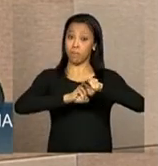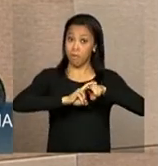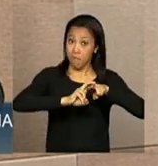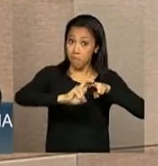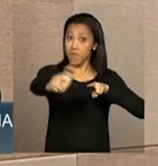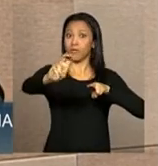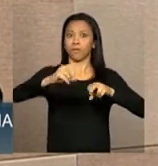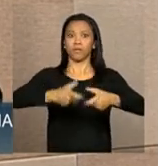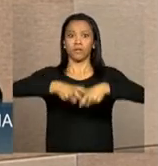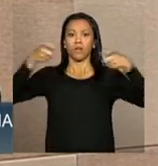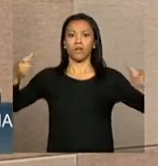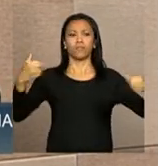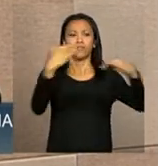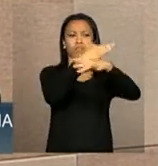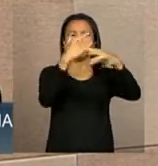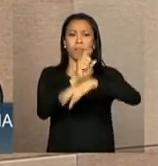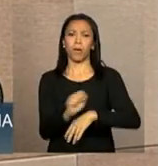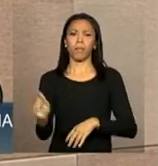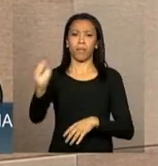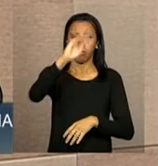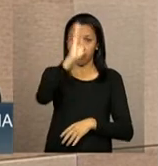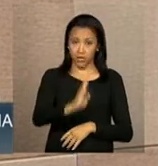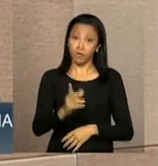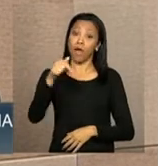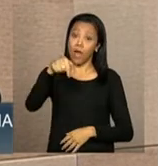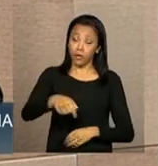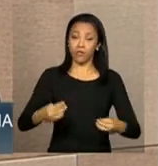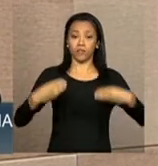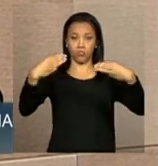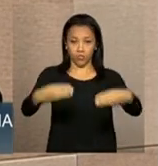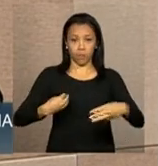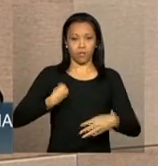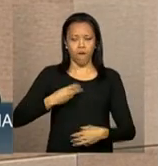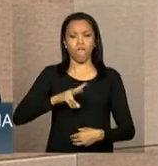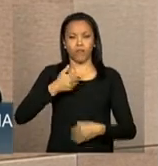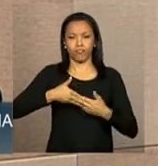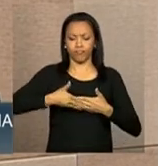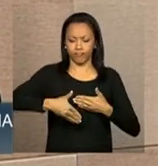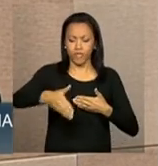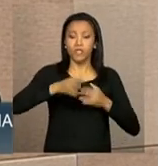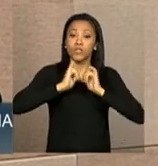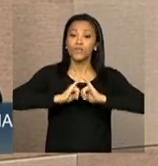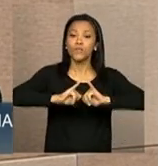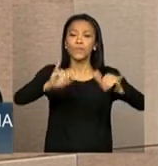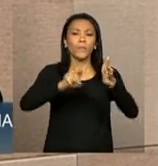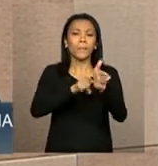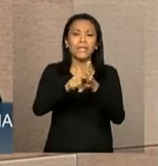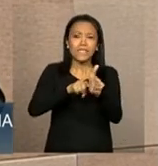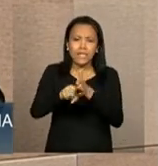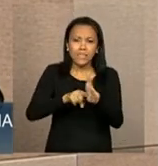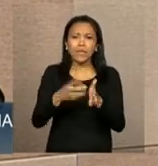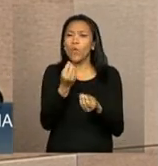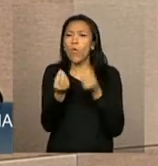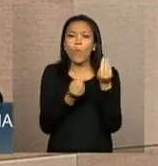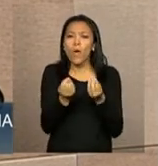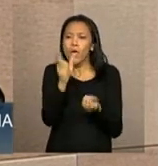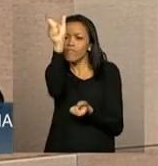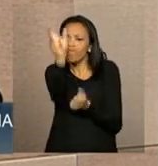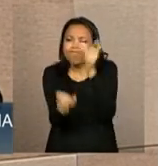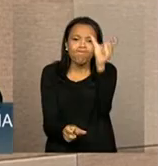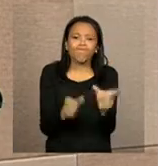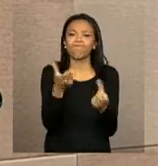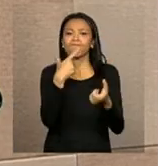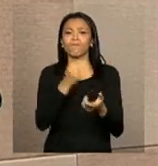brasileiras. Ainda durante a cerimônia, aqui no Ministério da Justiça, será divulgada uma pesquisa que traz o perfil do consumidor brasileiro.